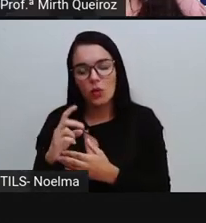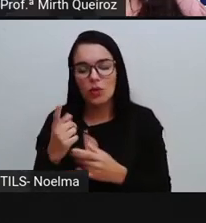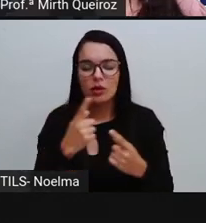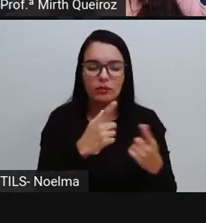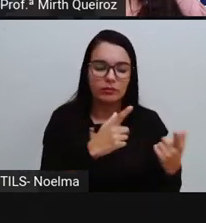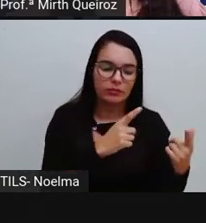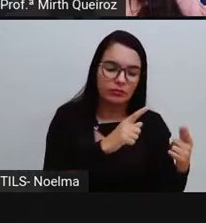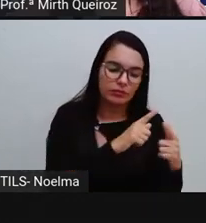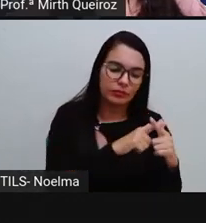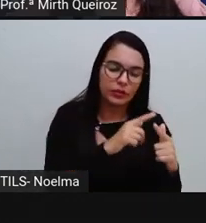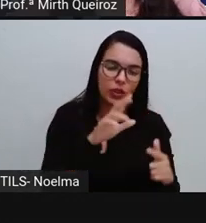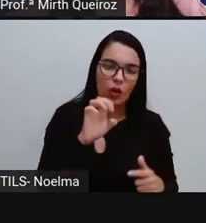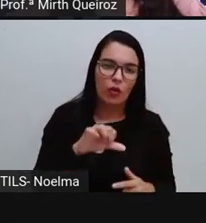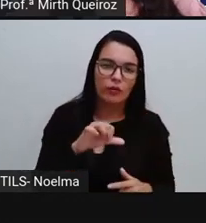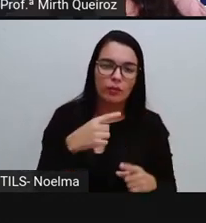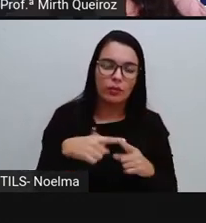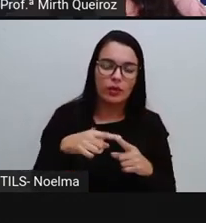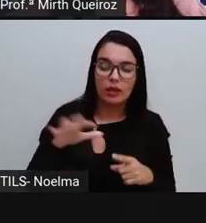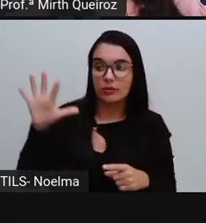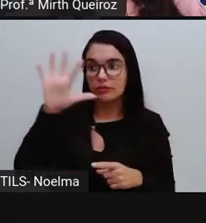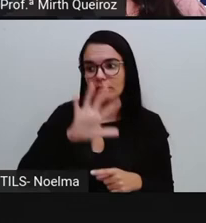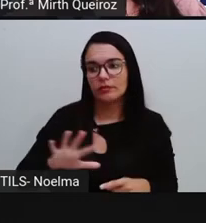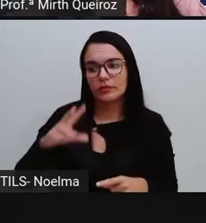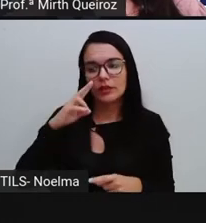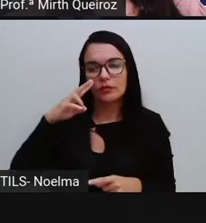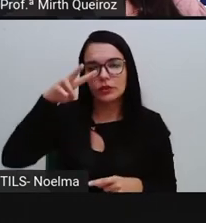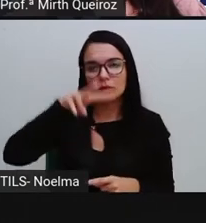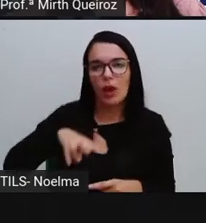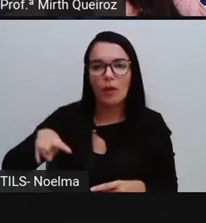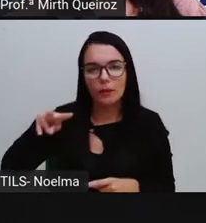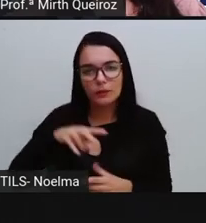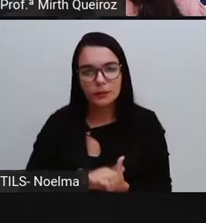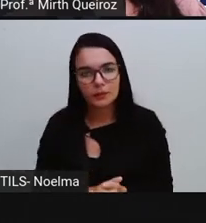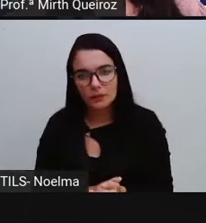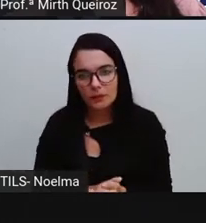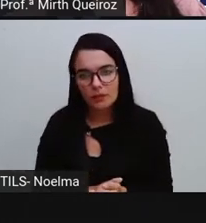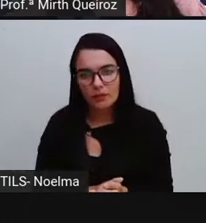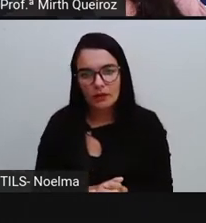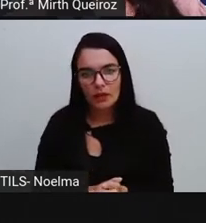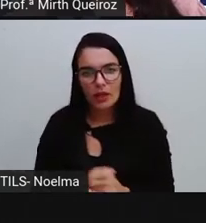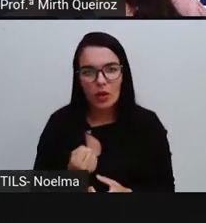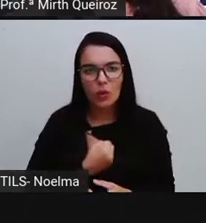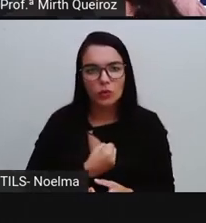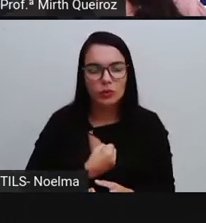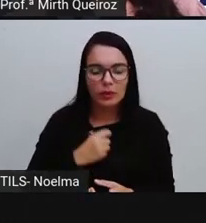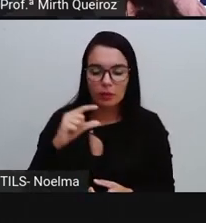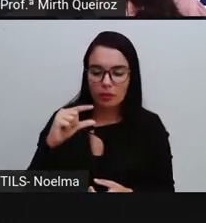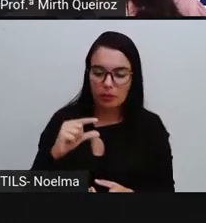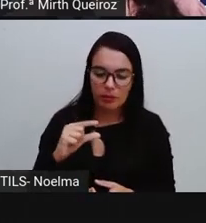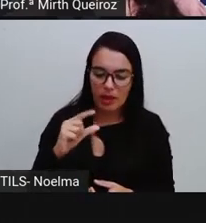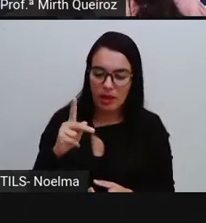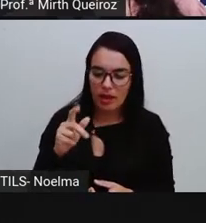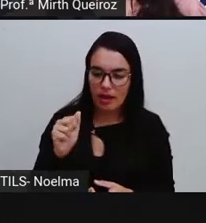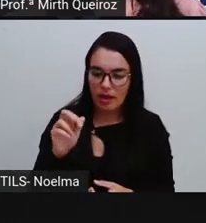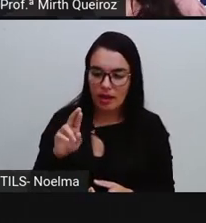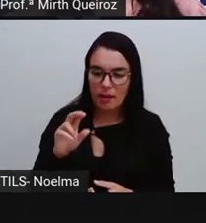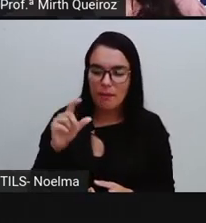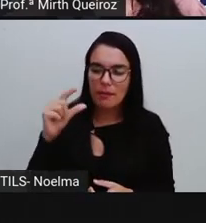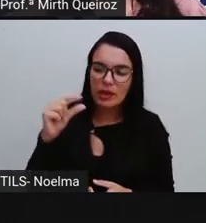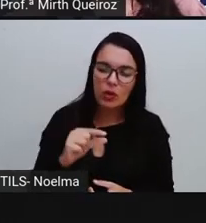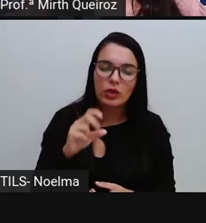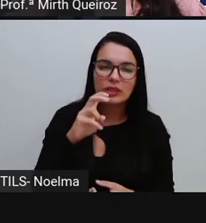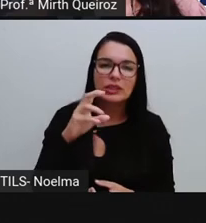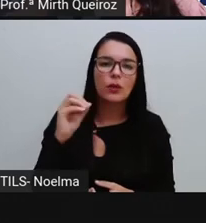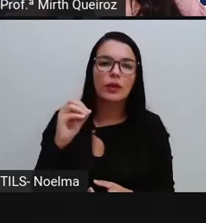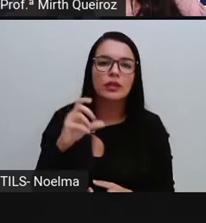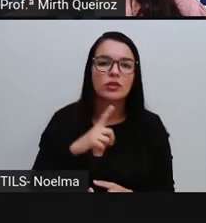nosso espaço amostral. qual a chance de tirarmos um número par menor que cinquenta? Menor que cinquenta,